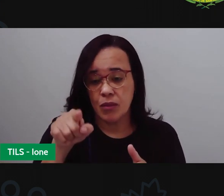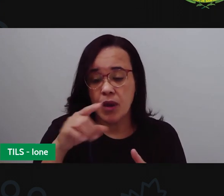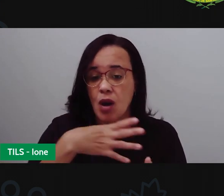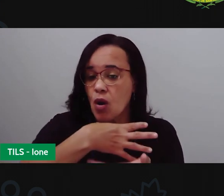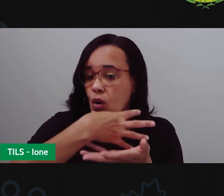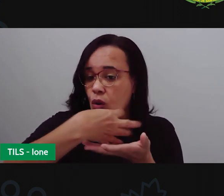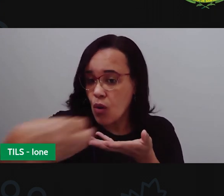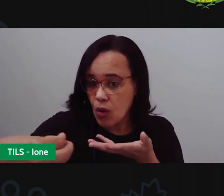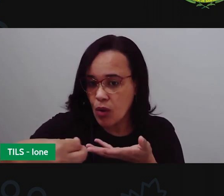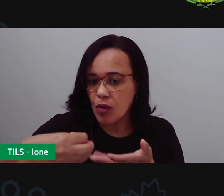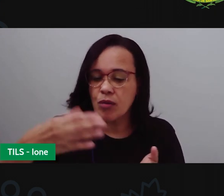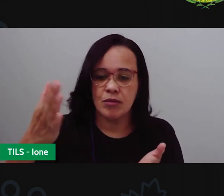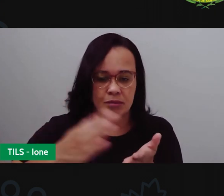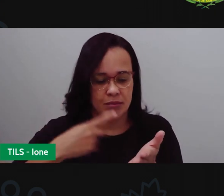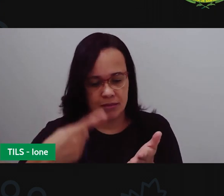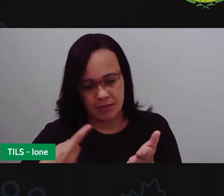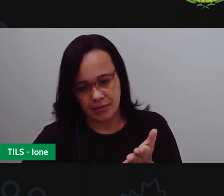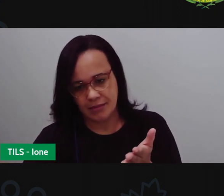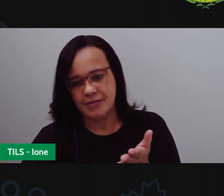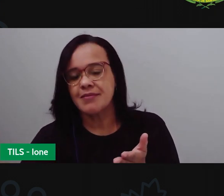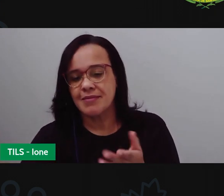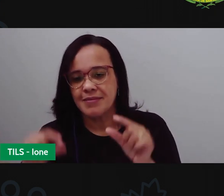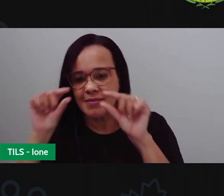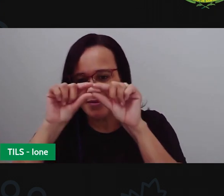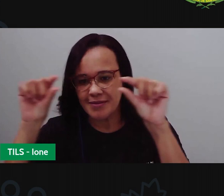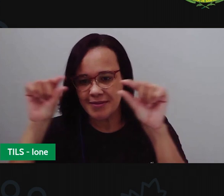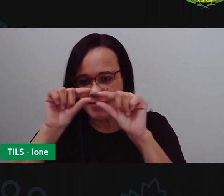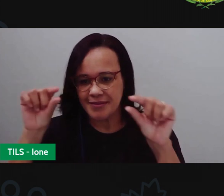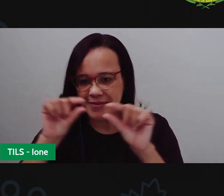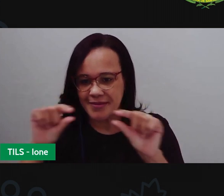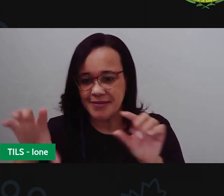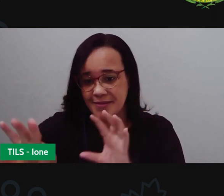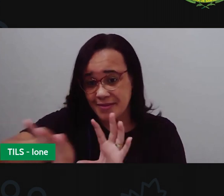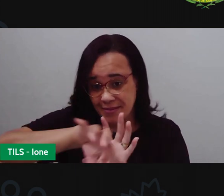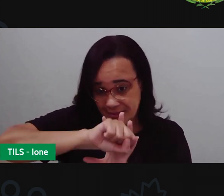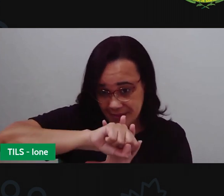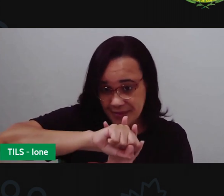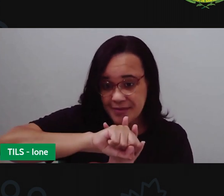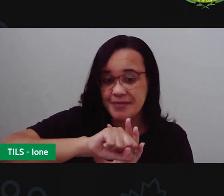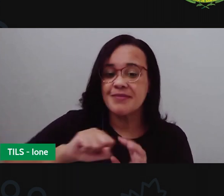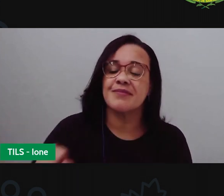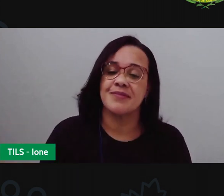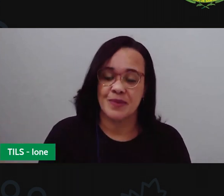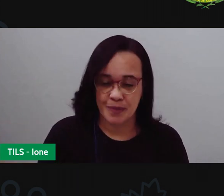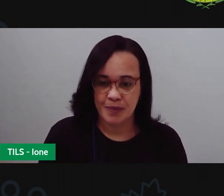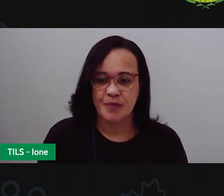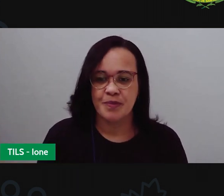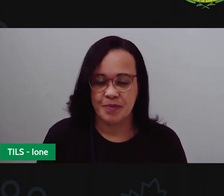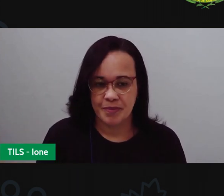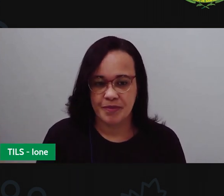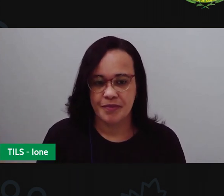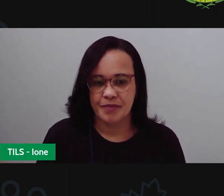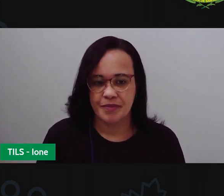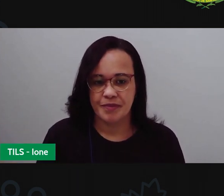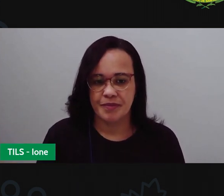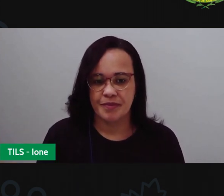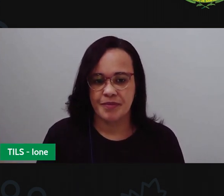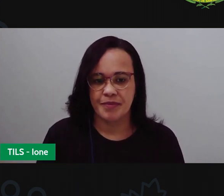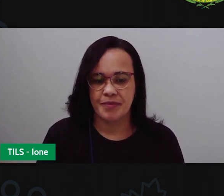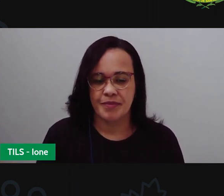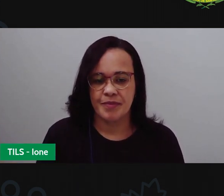essas estrofes no seu caderno, tá? Copia aí essas estrofes no seu caderno, marca aí